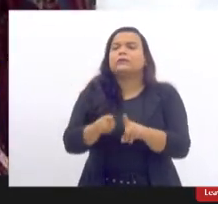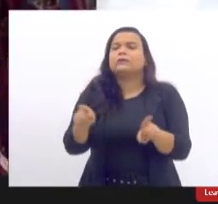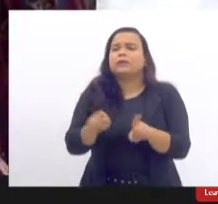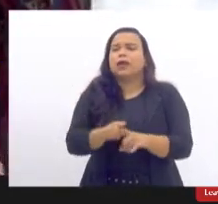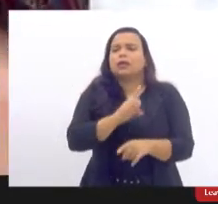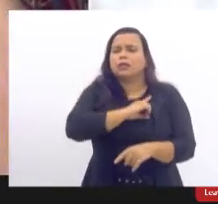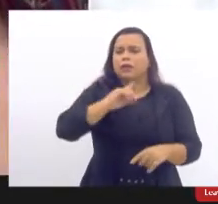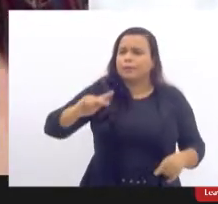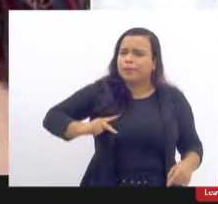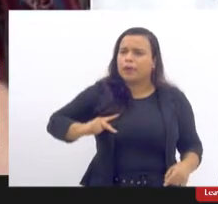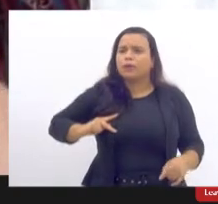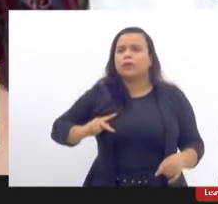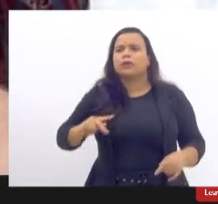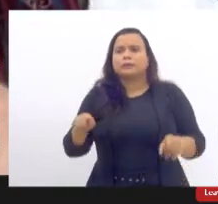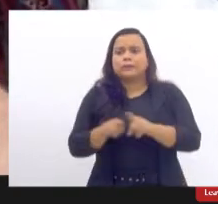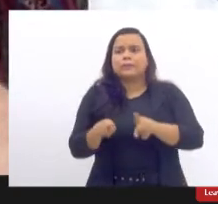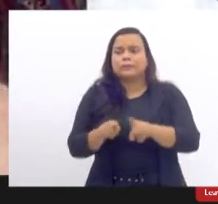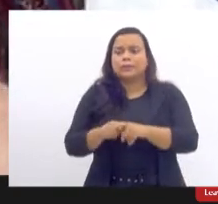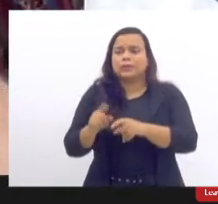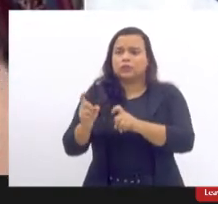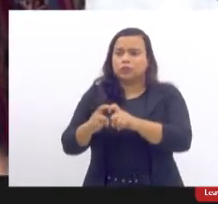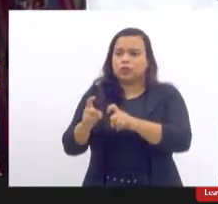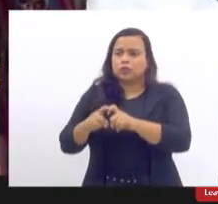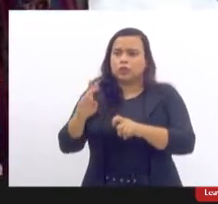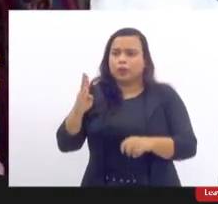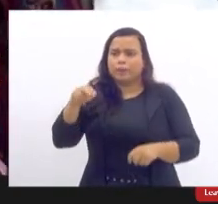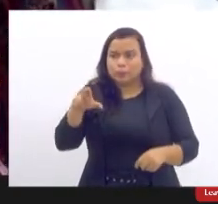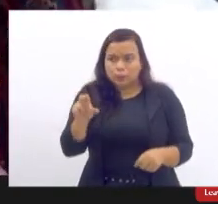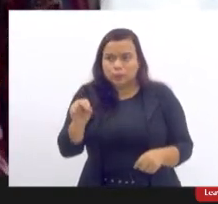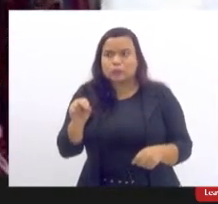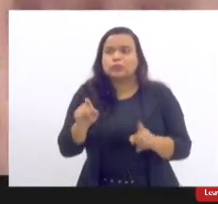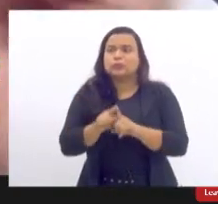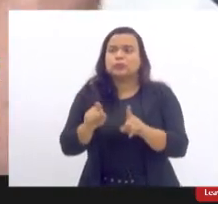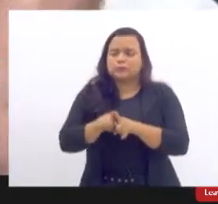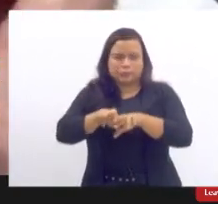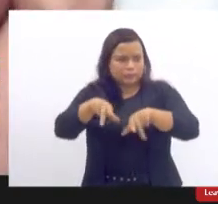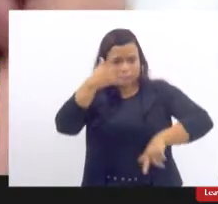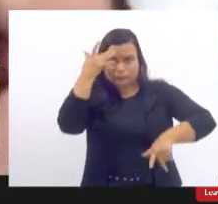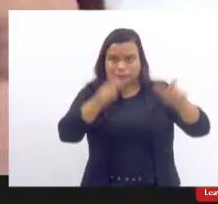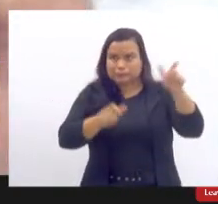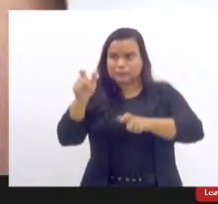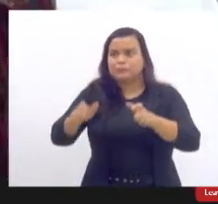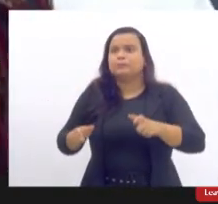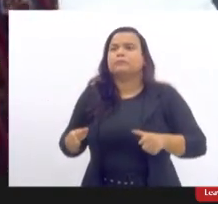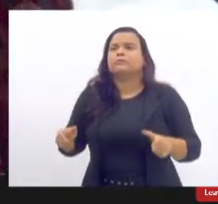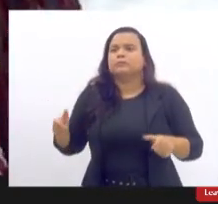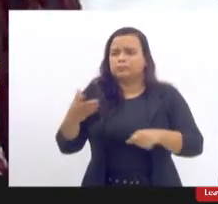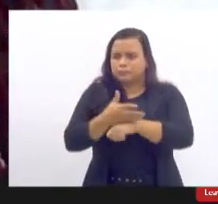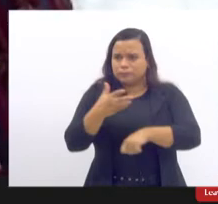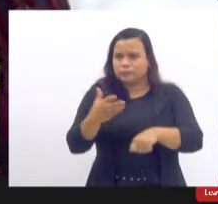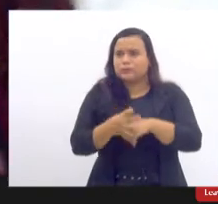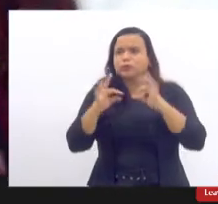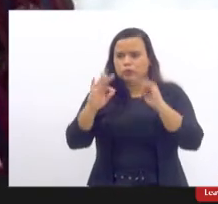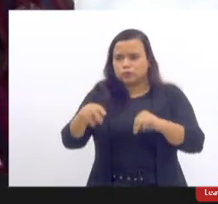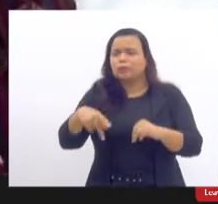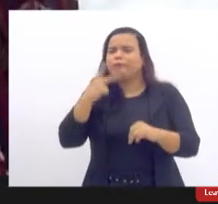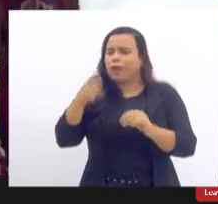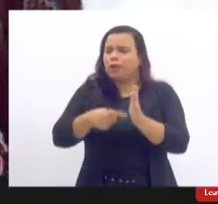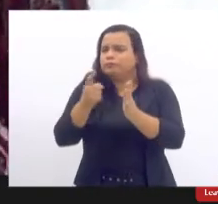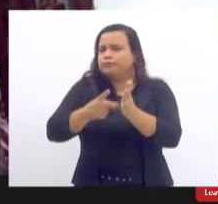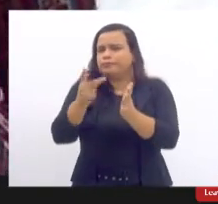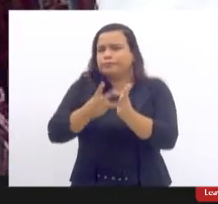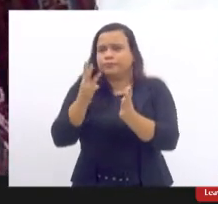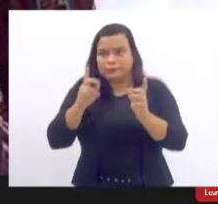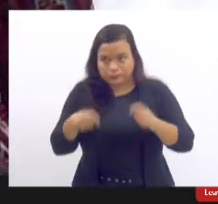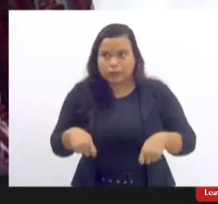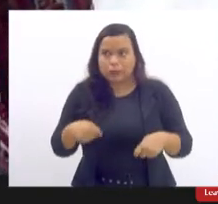Defensoria, quanto o doutor Bruno, e quantos mais estejam conosco participando aqui. Então, eu